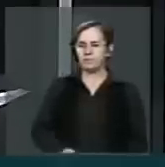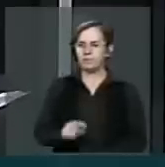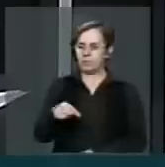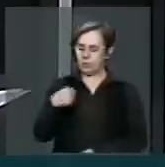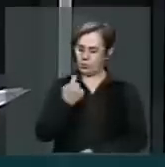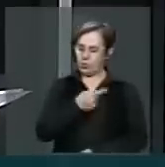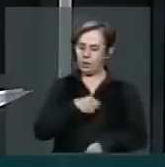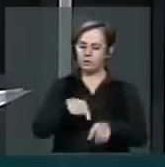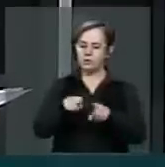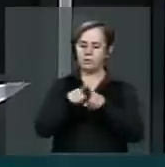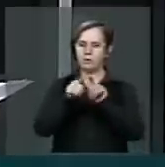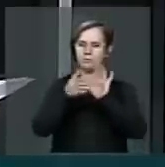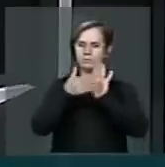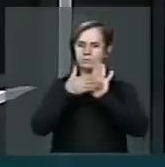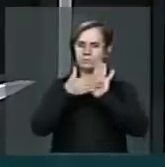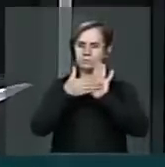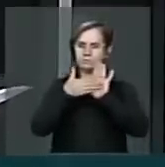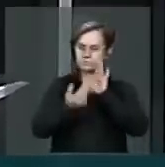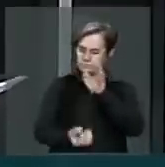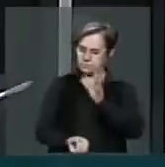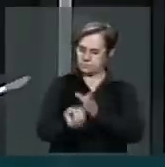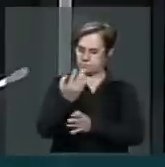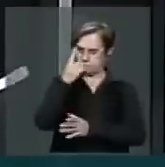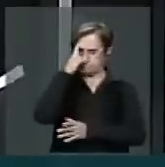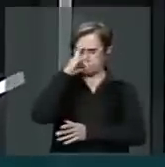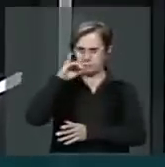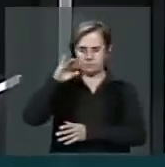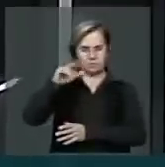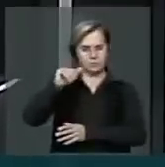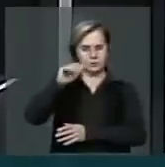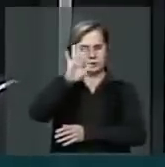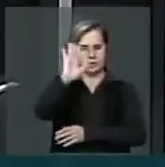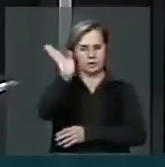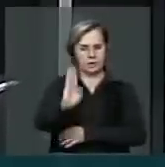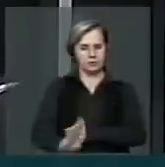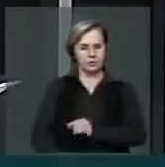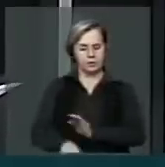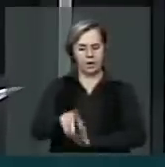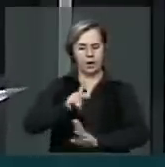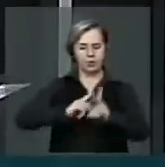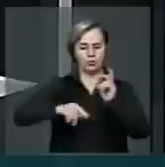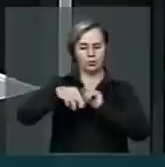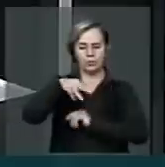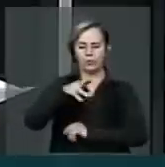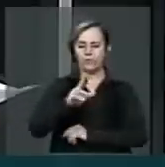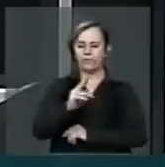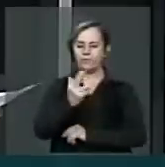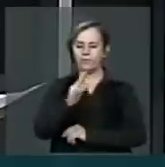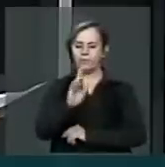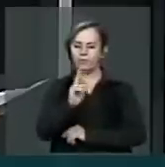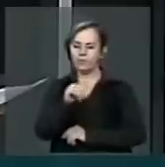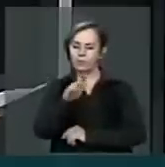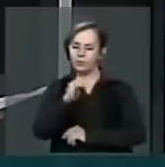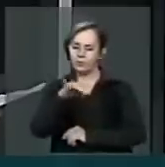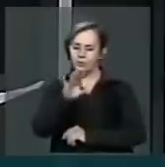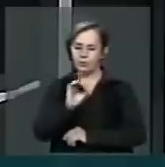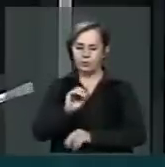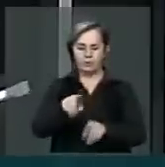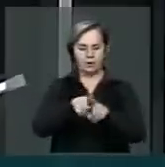propormos a criação do dia nacional do povo muçulmano propusemos também uma